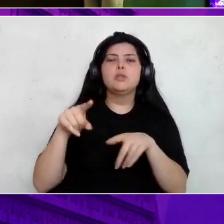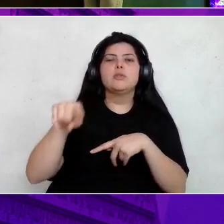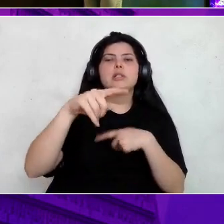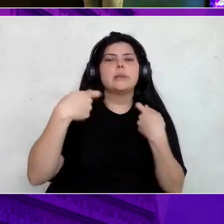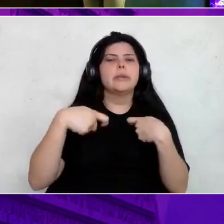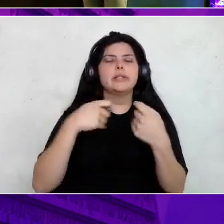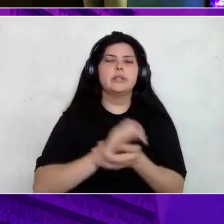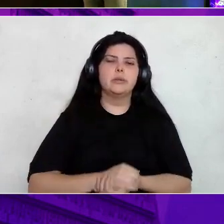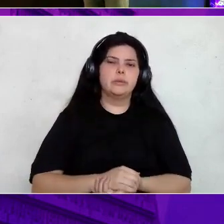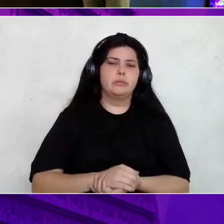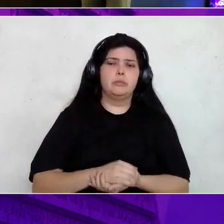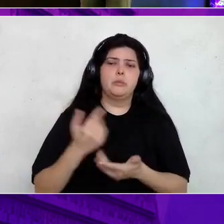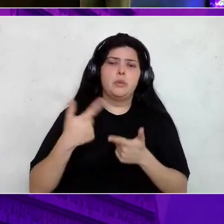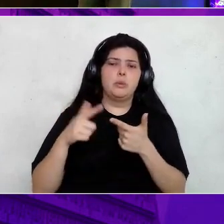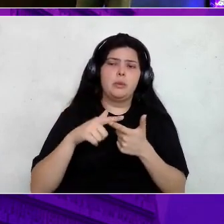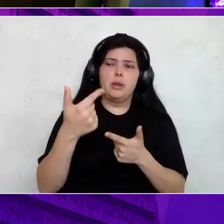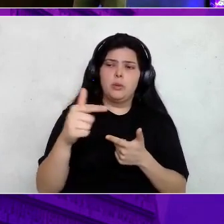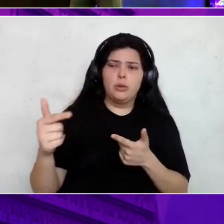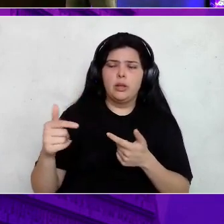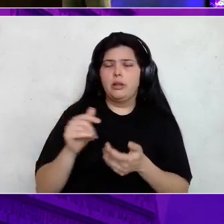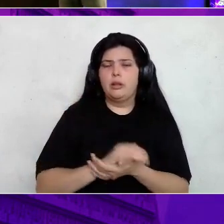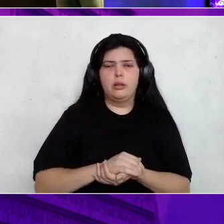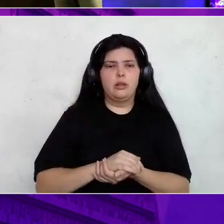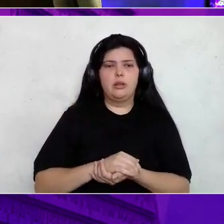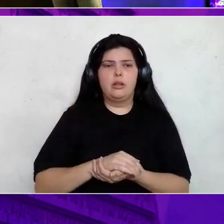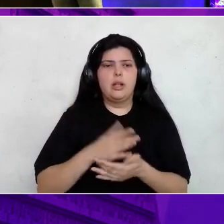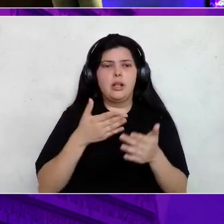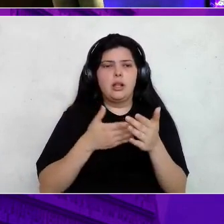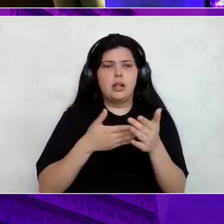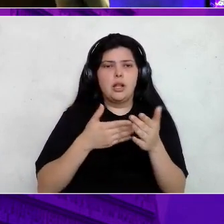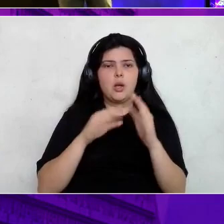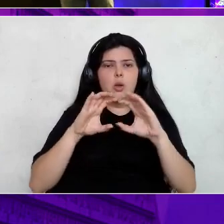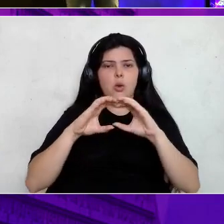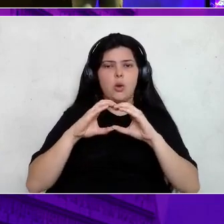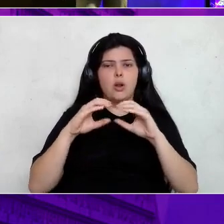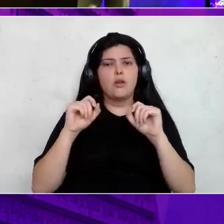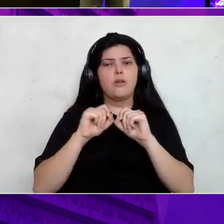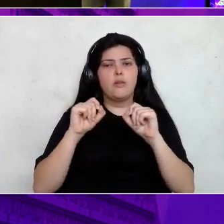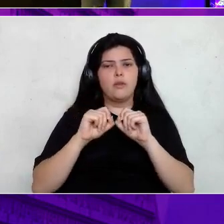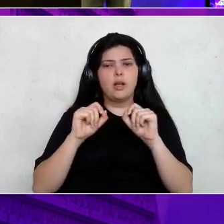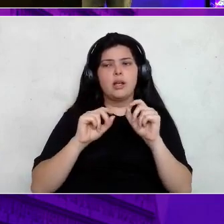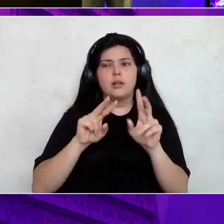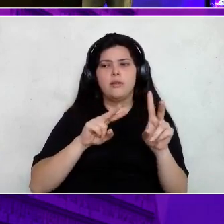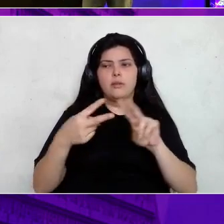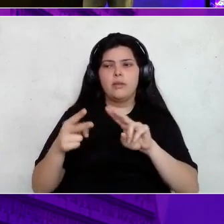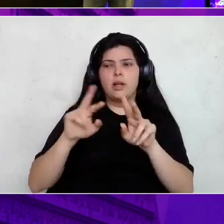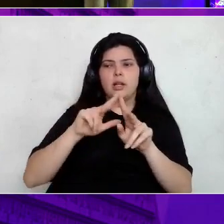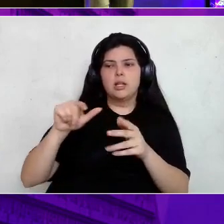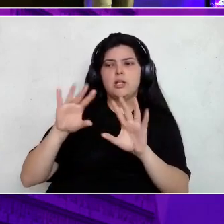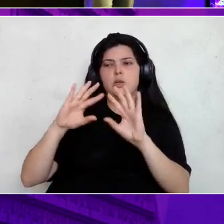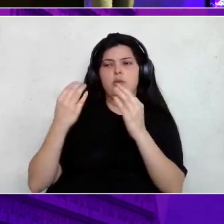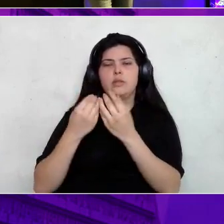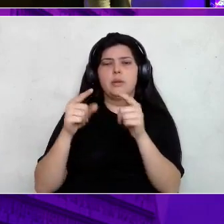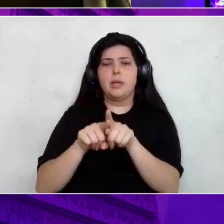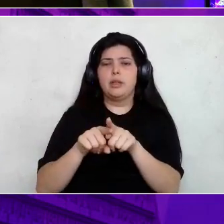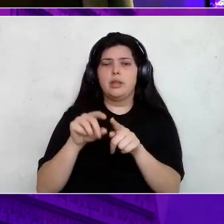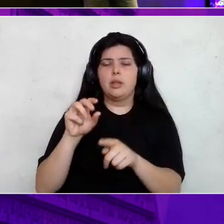problema. Não criamos lock-in. A hora faz o push para multi-cloud. E a mesma coisa aqui com o HeatWay. Tá legal?